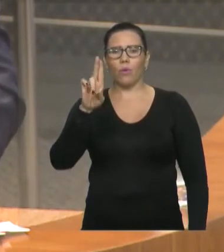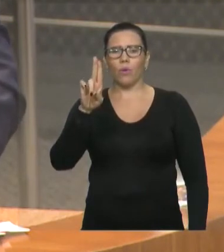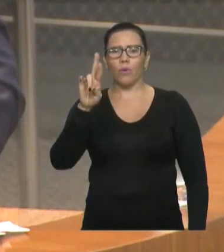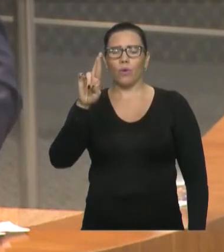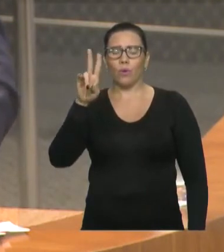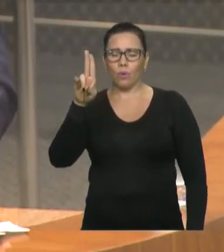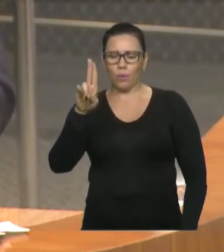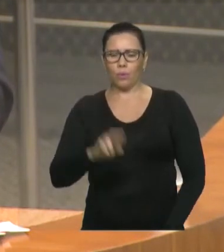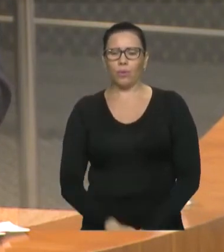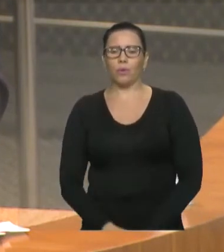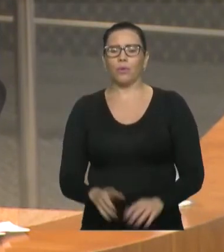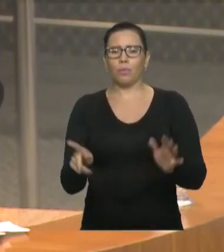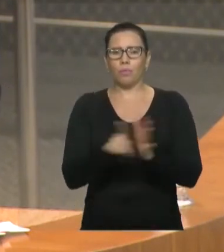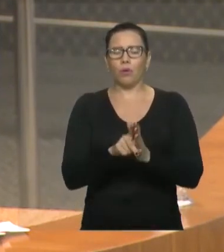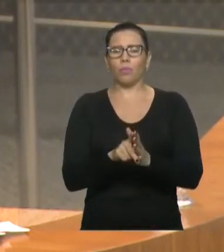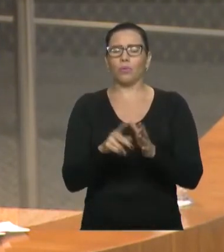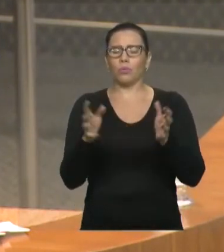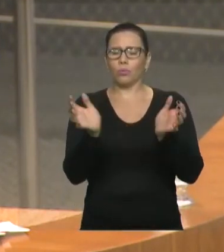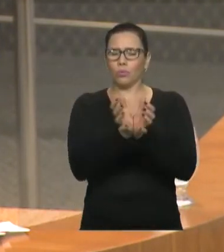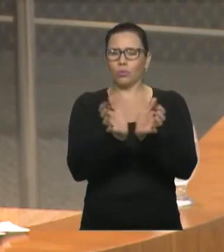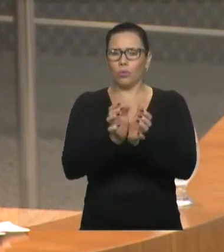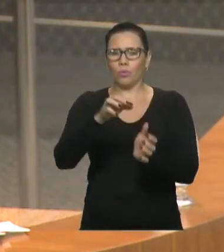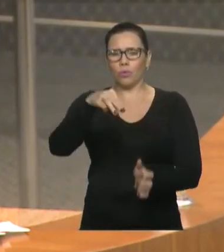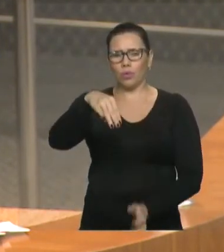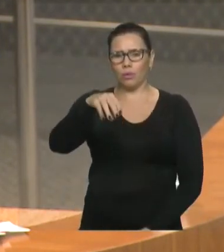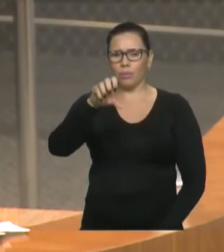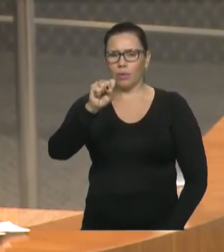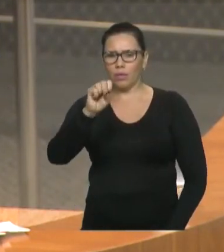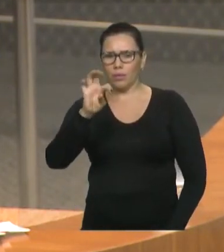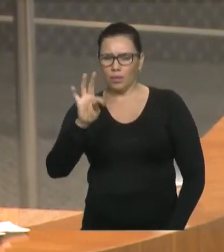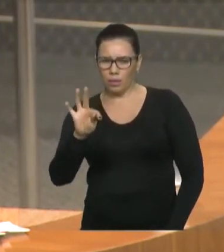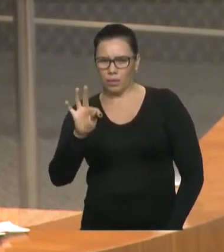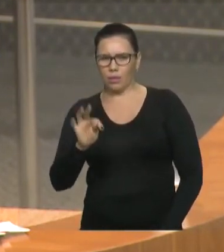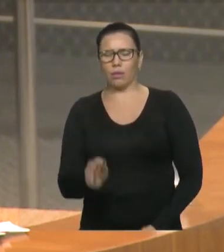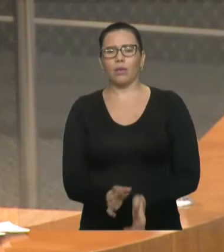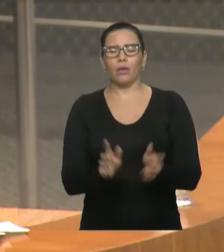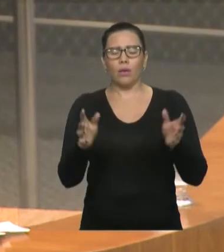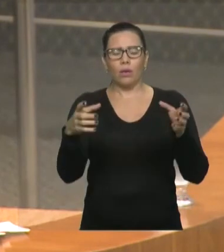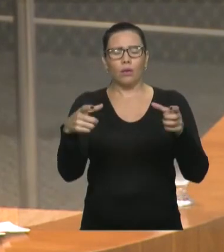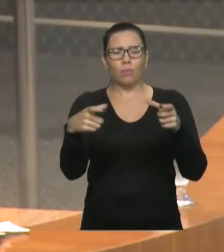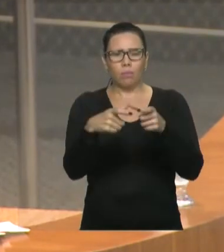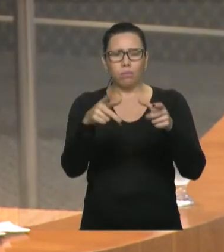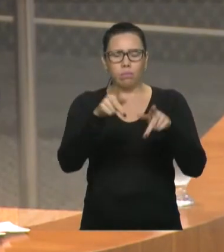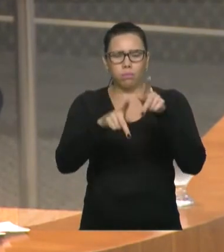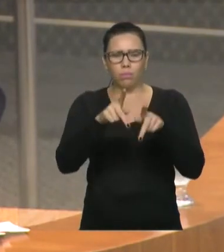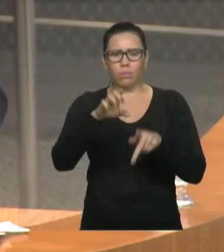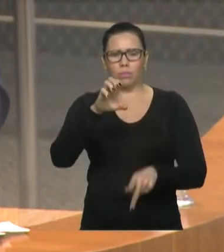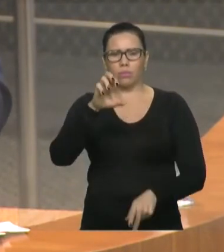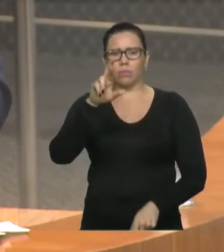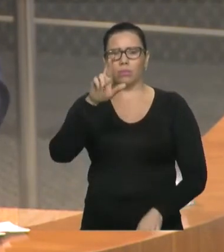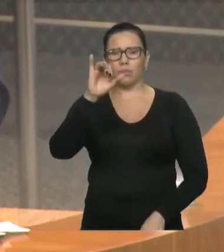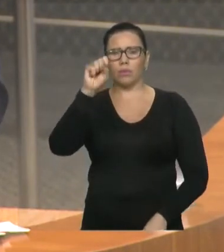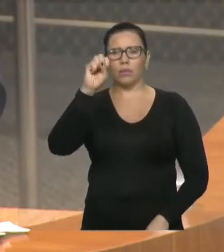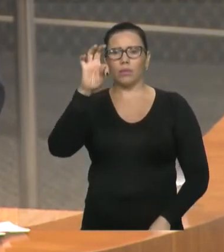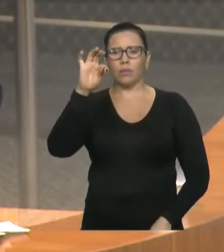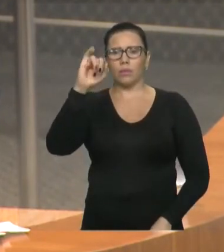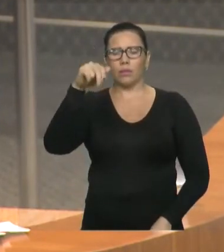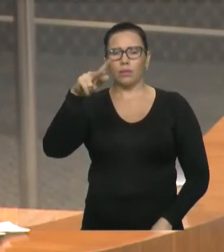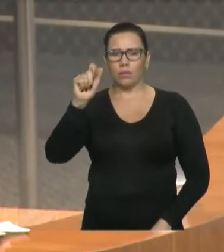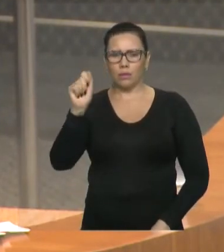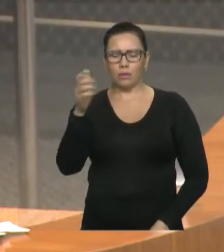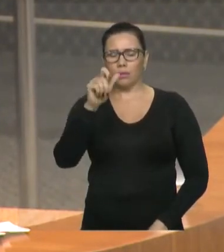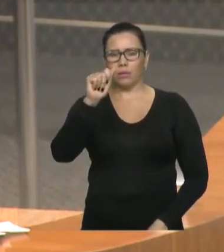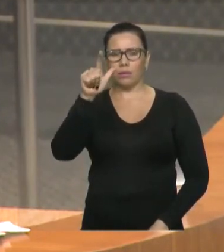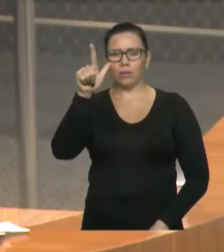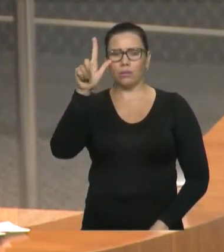MST, que está saindo essa primeira farinha com o selo gosto do Maranhão. Muito obrigado pela oportunidade, que Deus nos abençoe